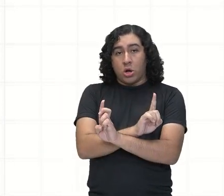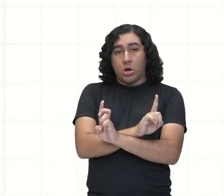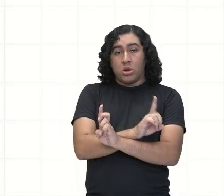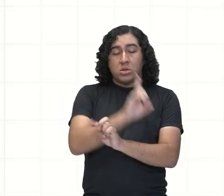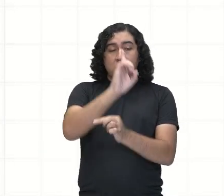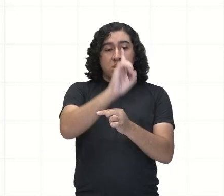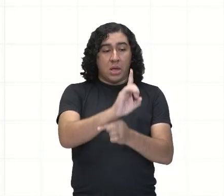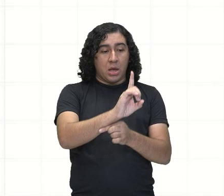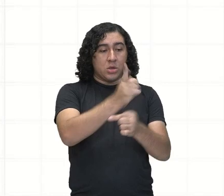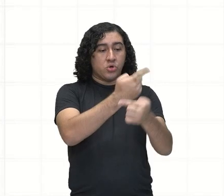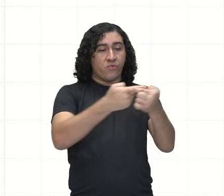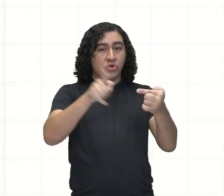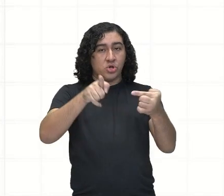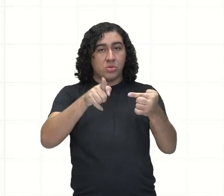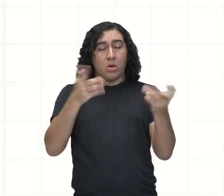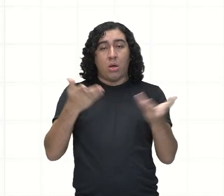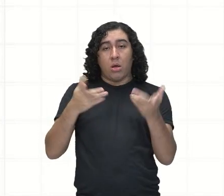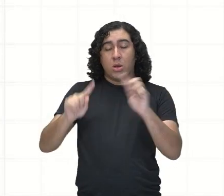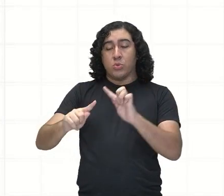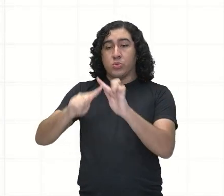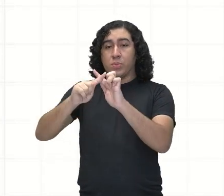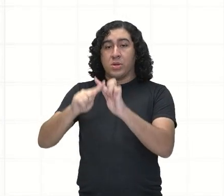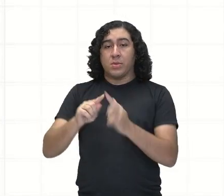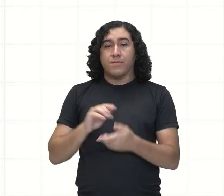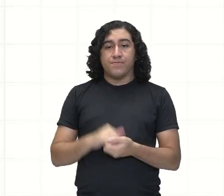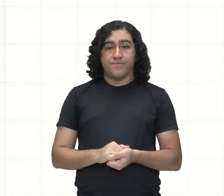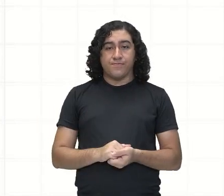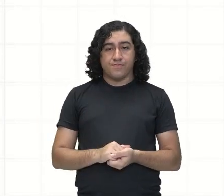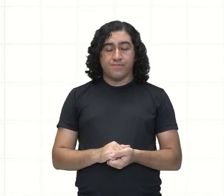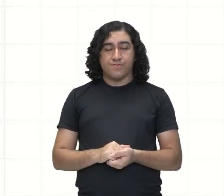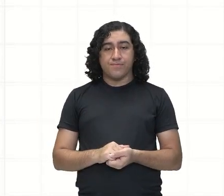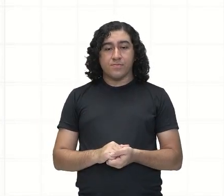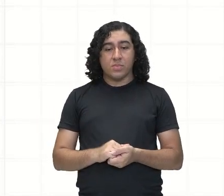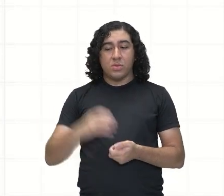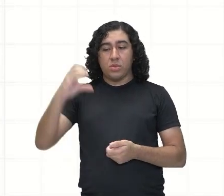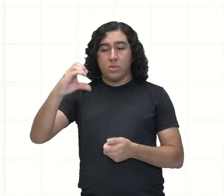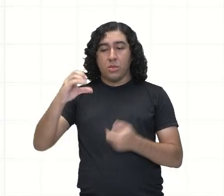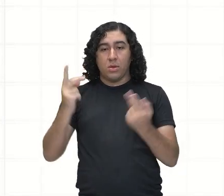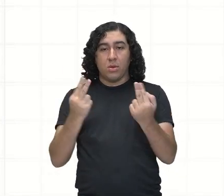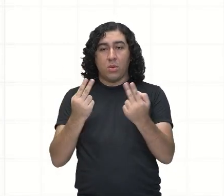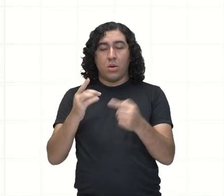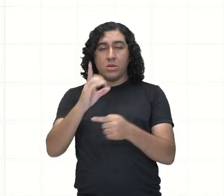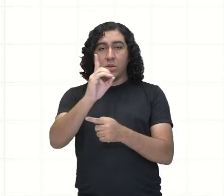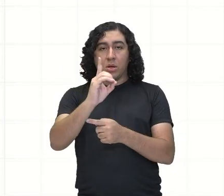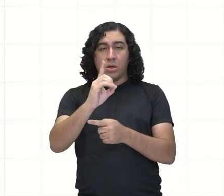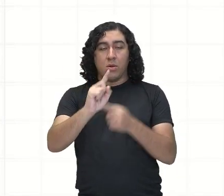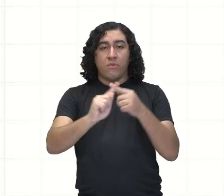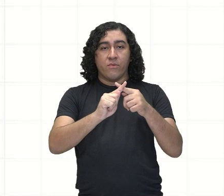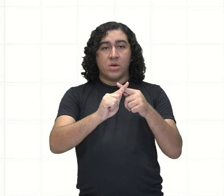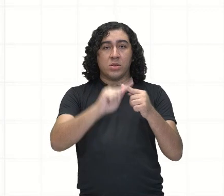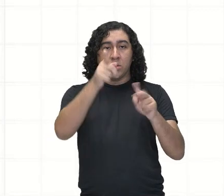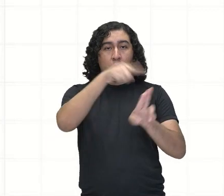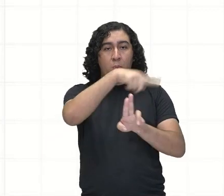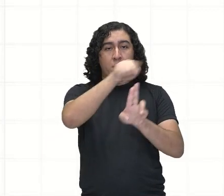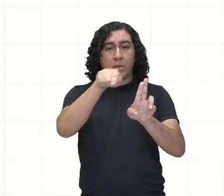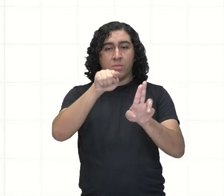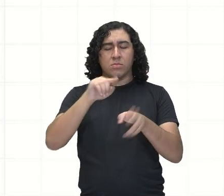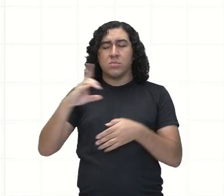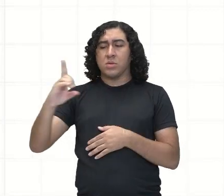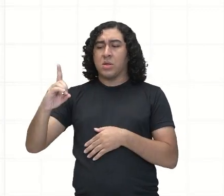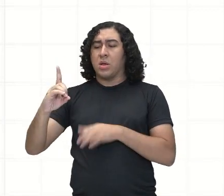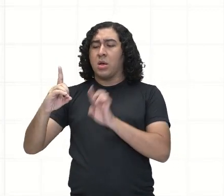vai passar multiplicando. Então, D vezes o pi. Quem é que é o D, né?